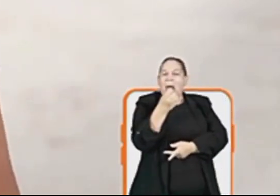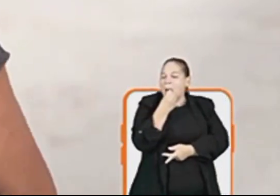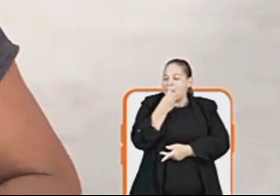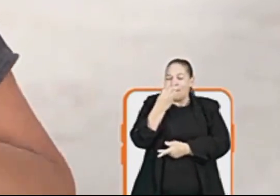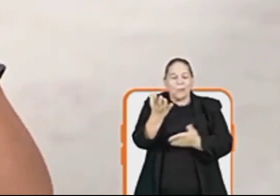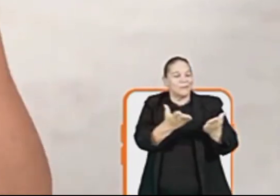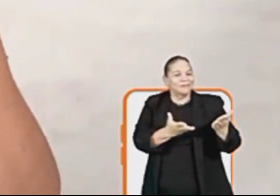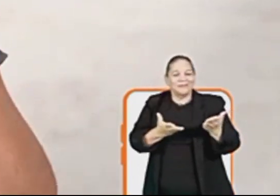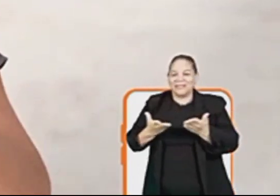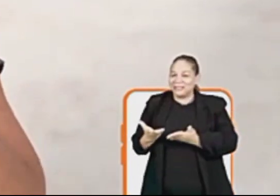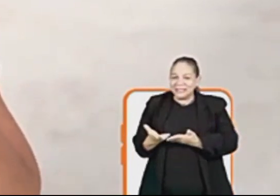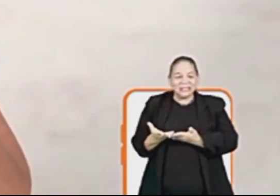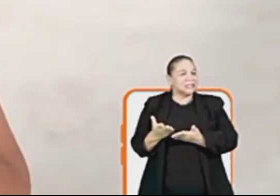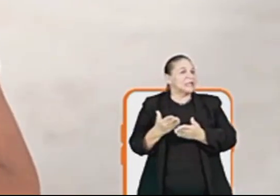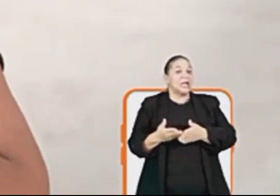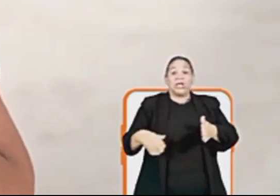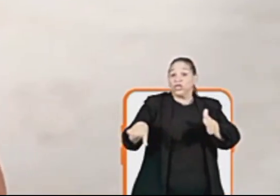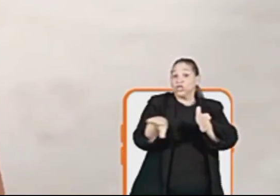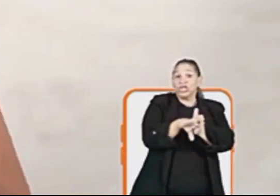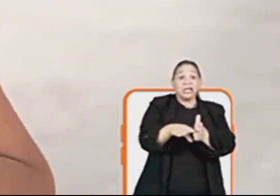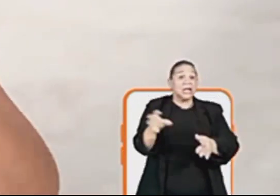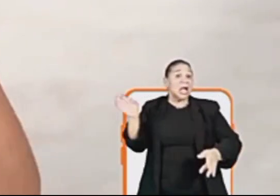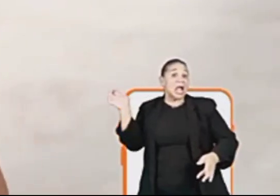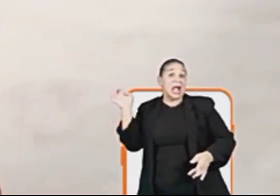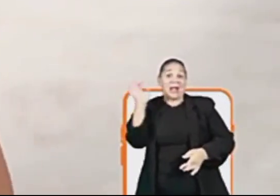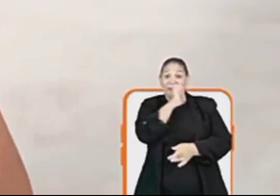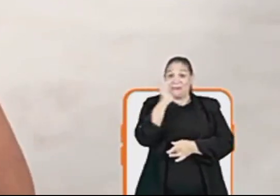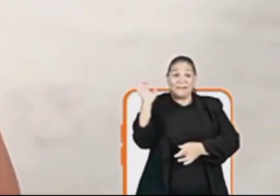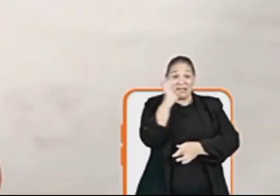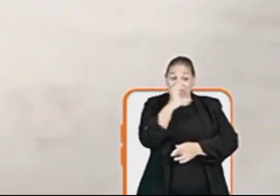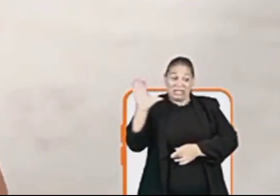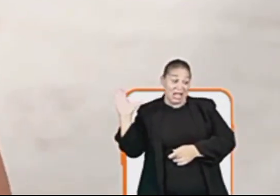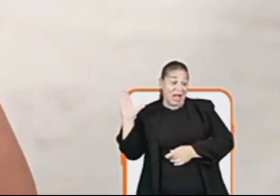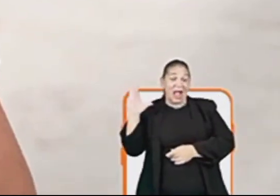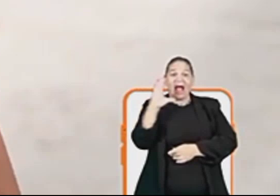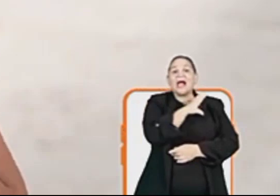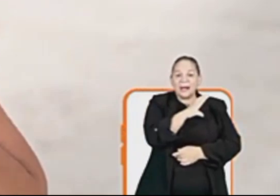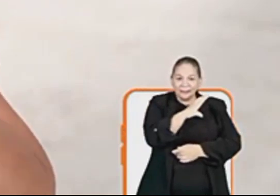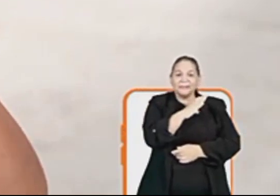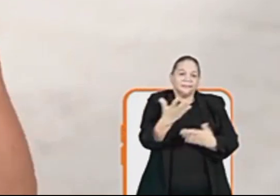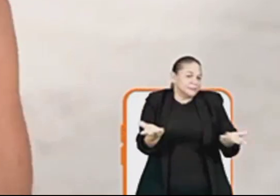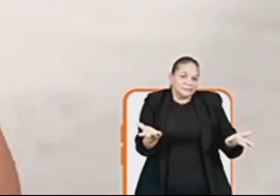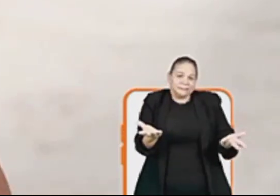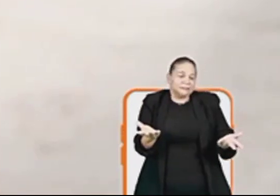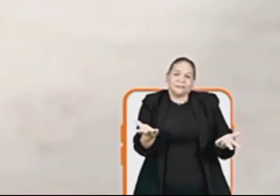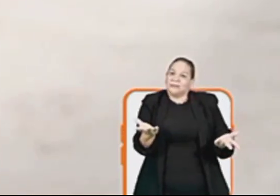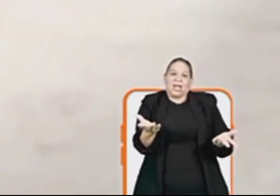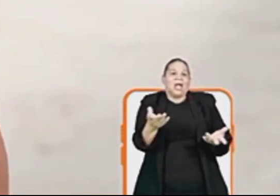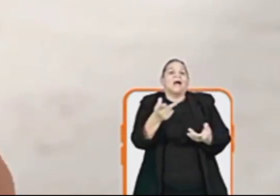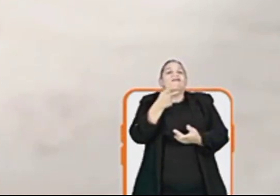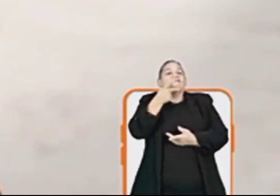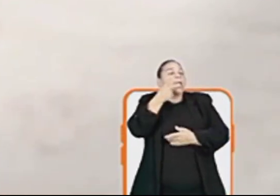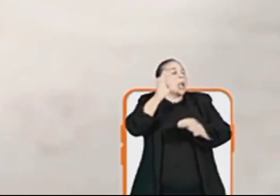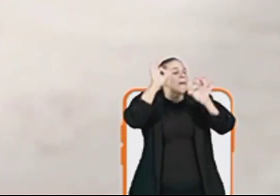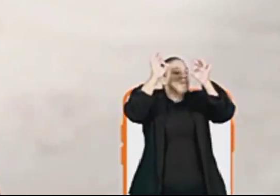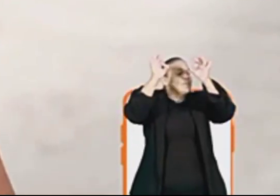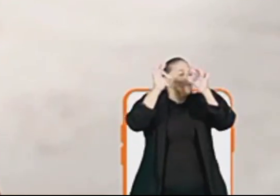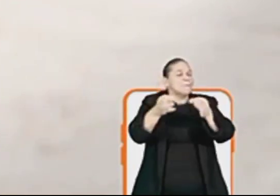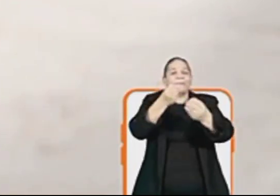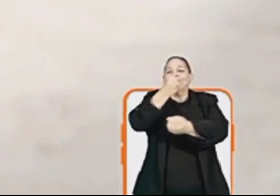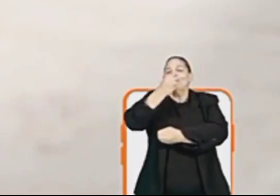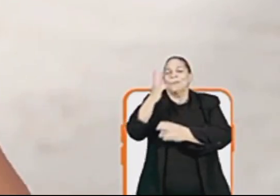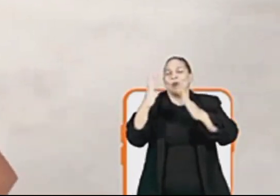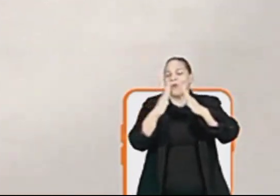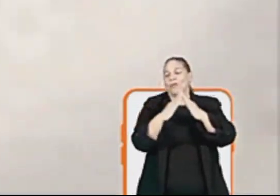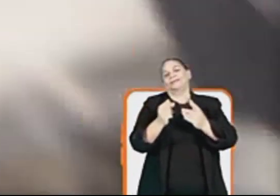atendimento Chega alguém com emergência Estamos aqui também, eles atendem Eu não tenho o que falar do posto É